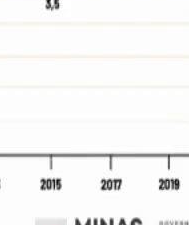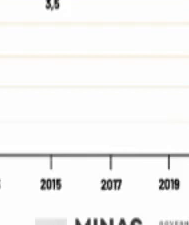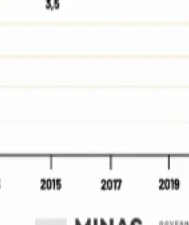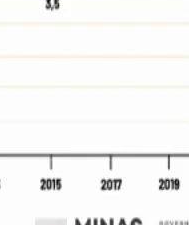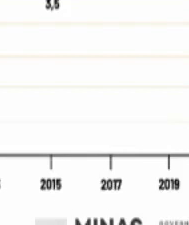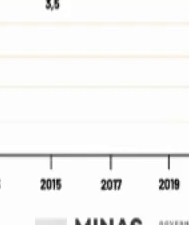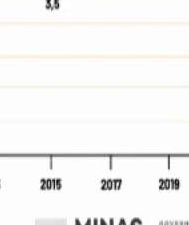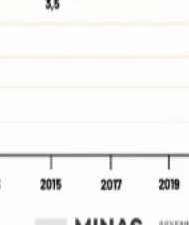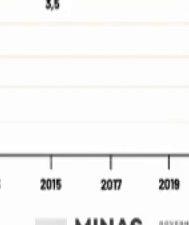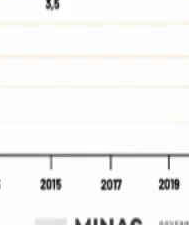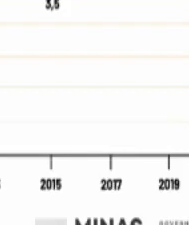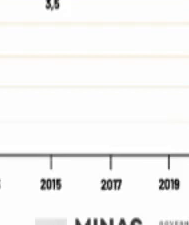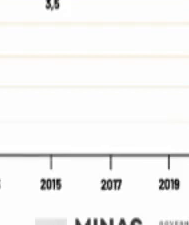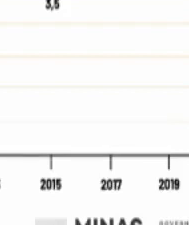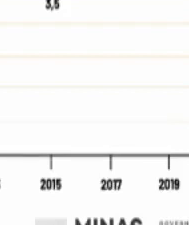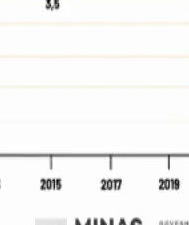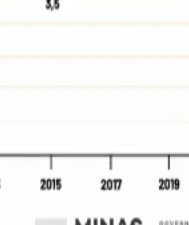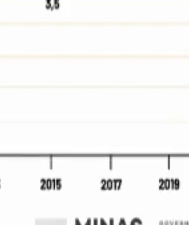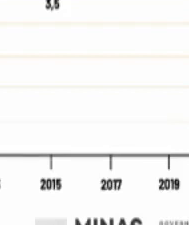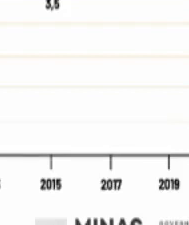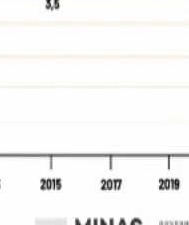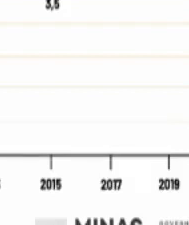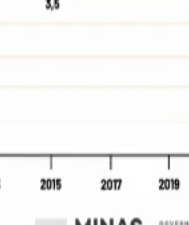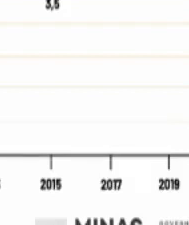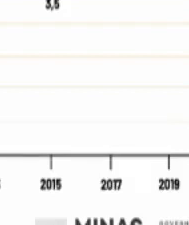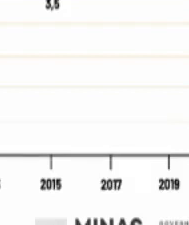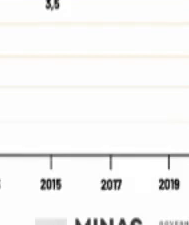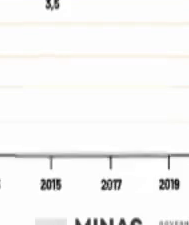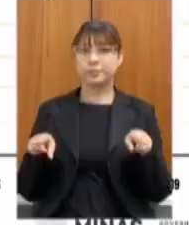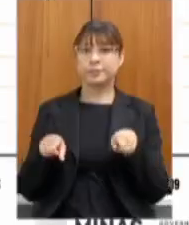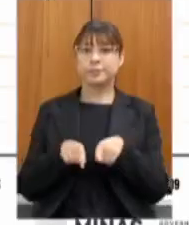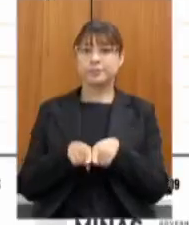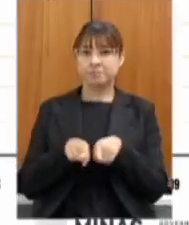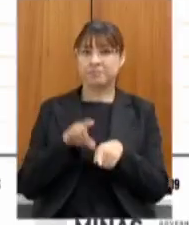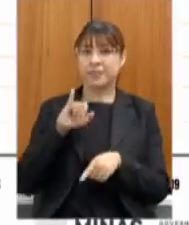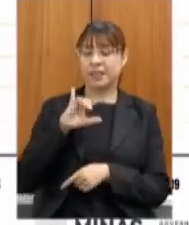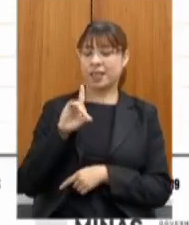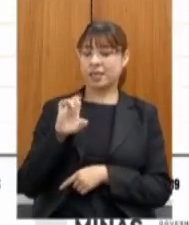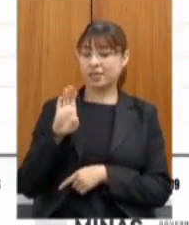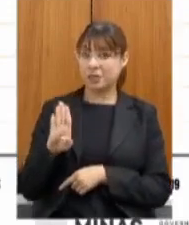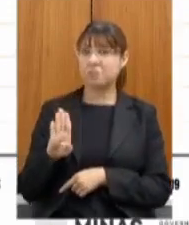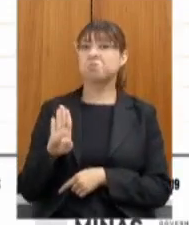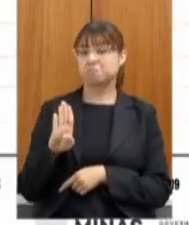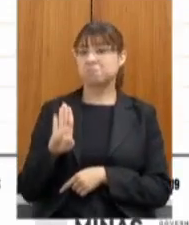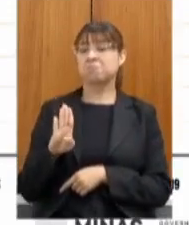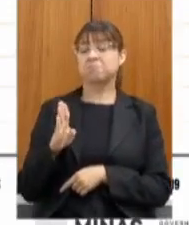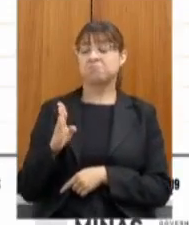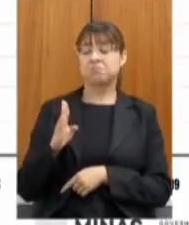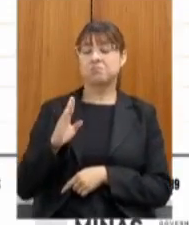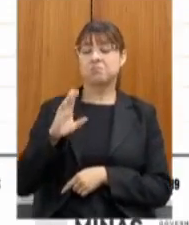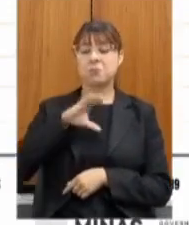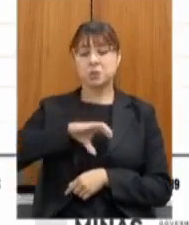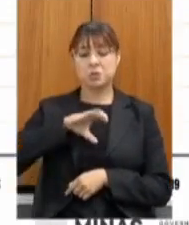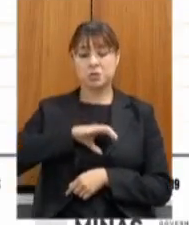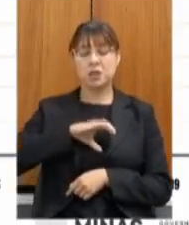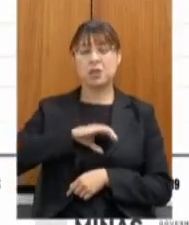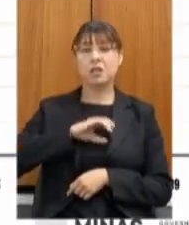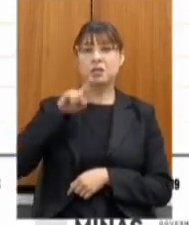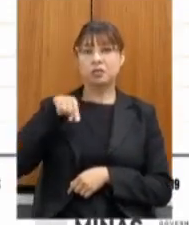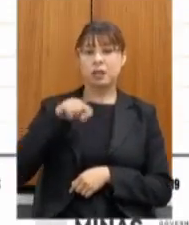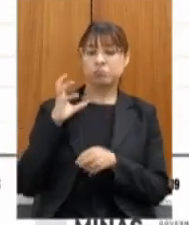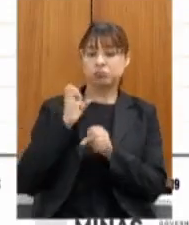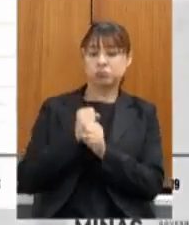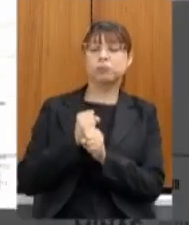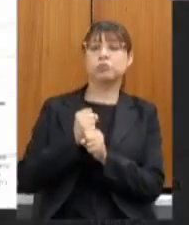do IDEB no ensino médio do estado de Minas Gerais chegando a 4 tendo sido a maior nota de português da história a